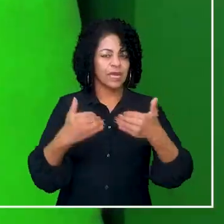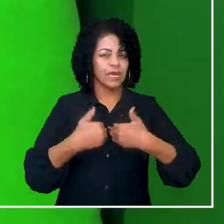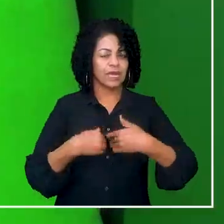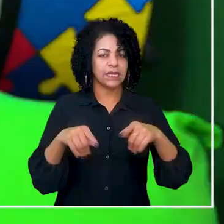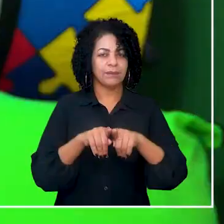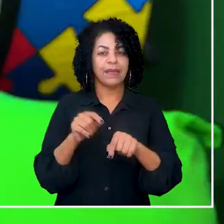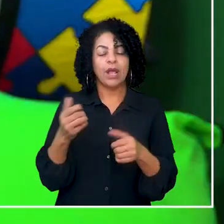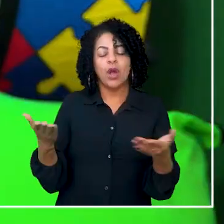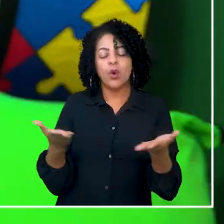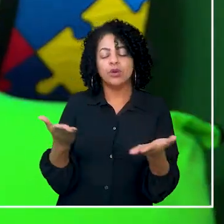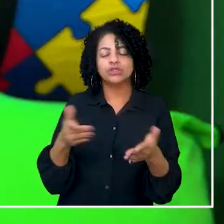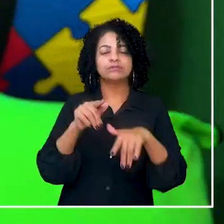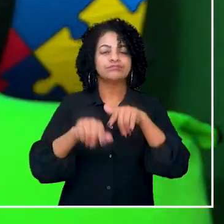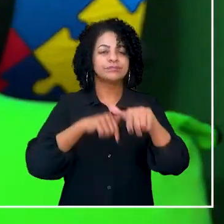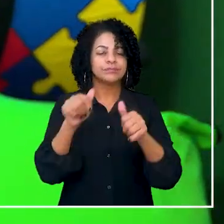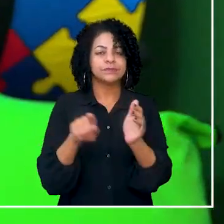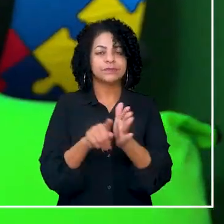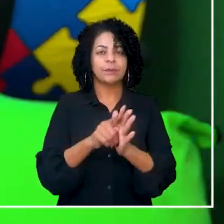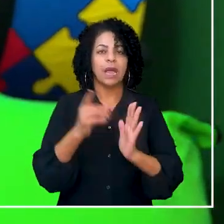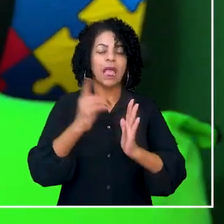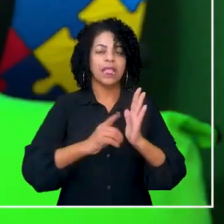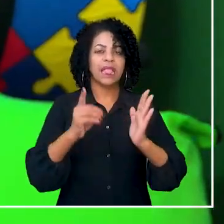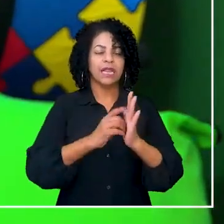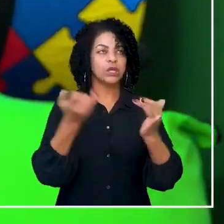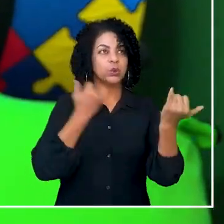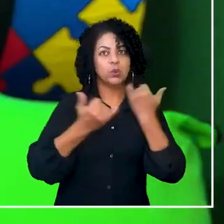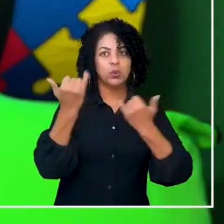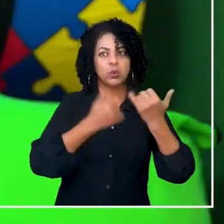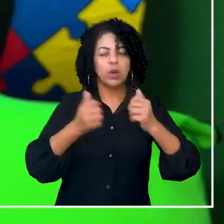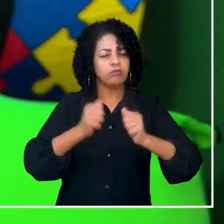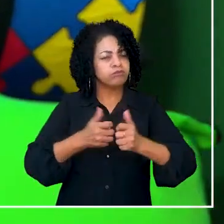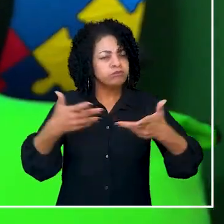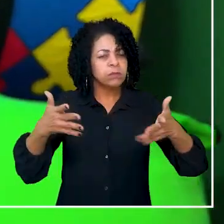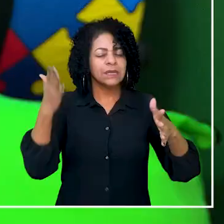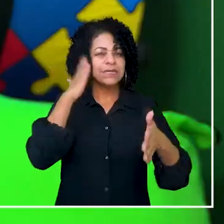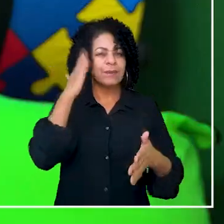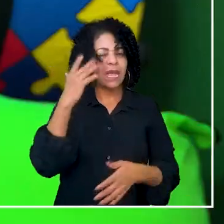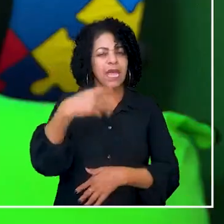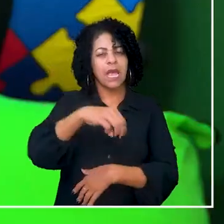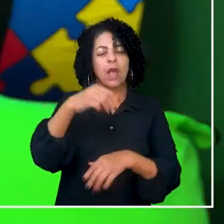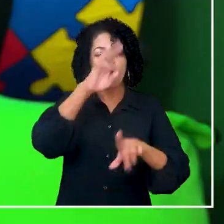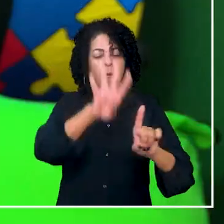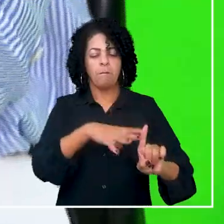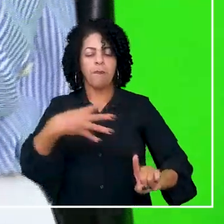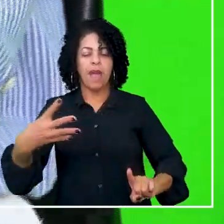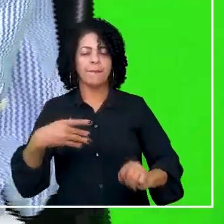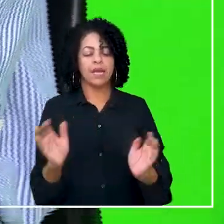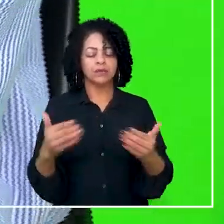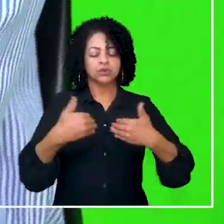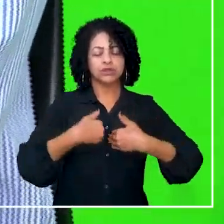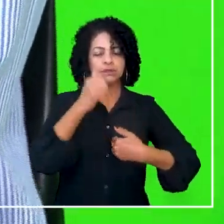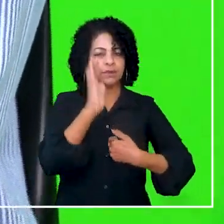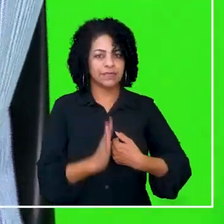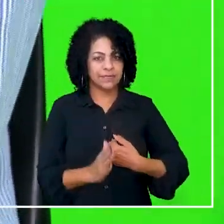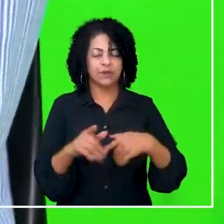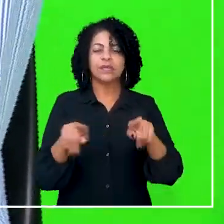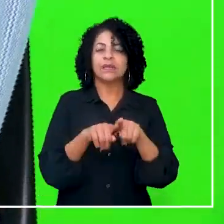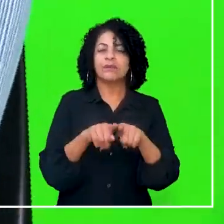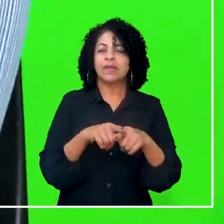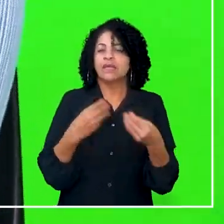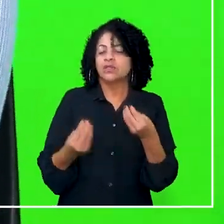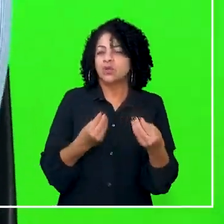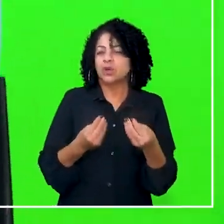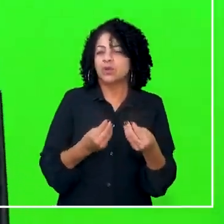familiares. Atualmente, ela trabalha no levantamento de dados para o Mapa Autismo Brasil, a primeira pesquisa não